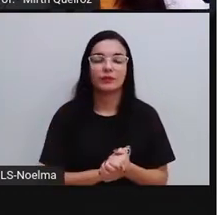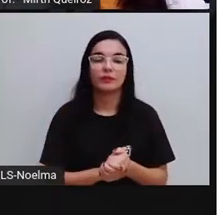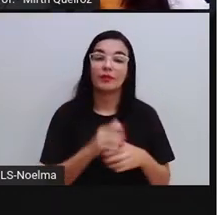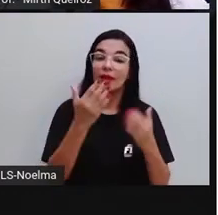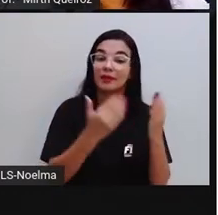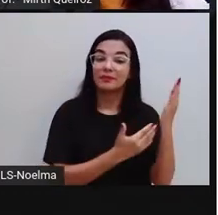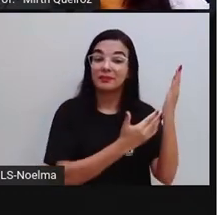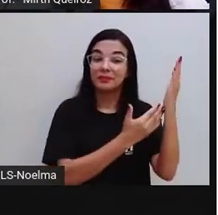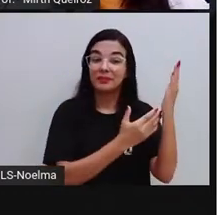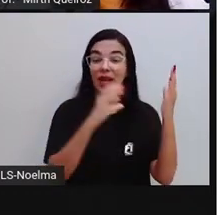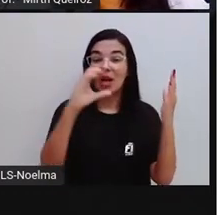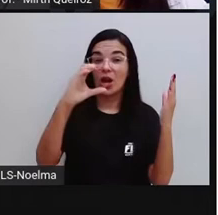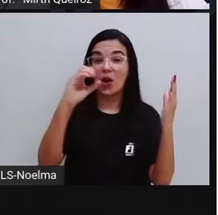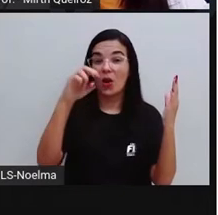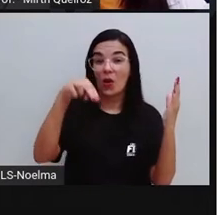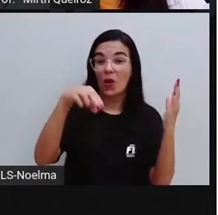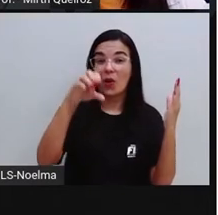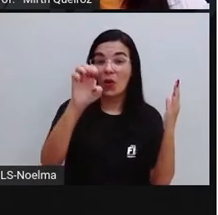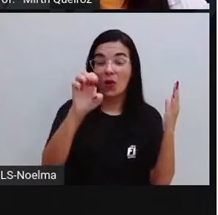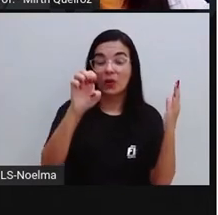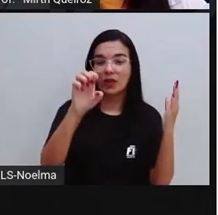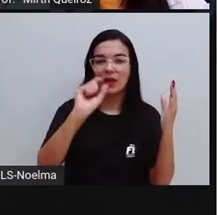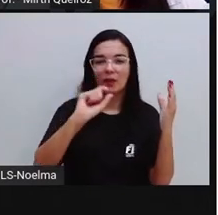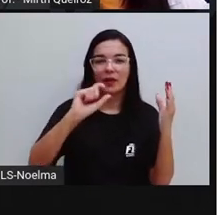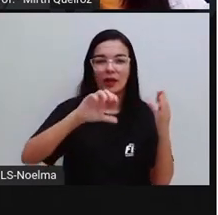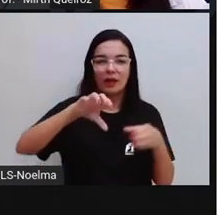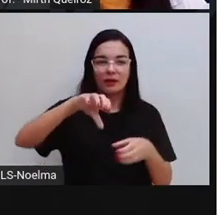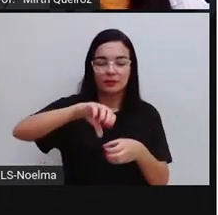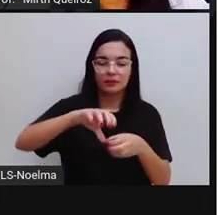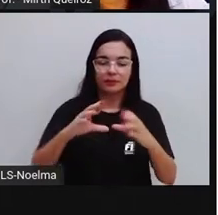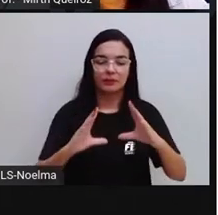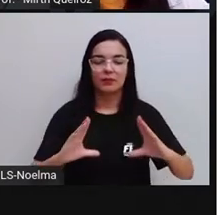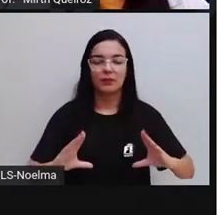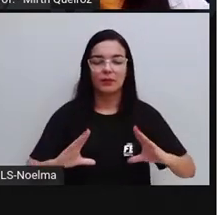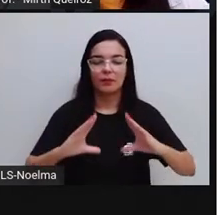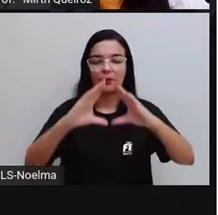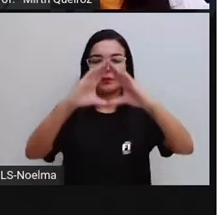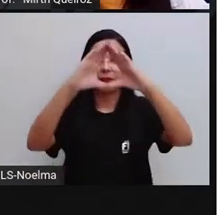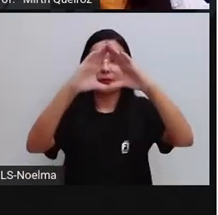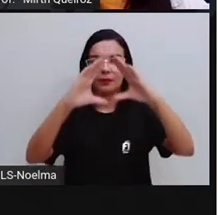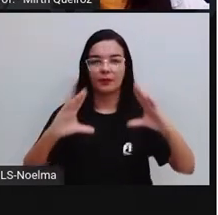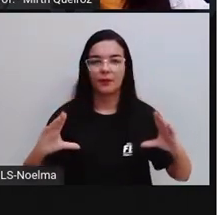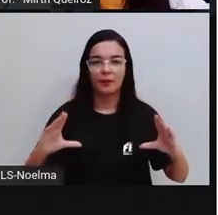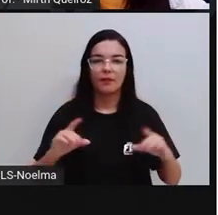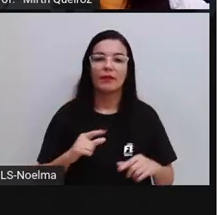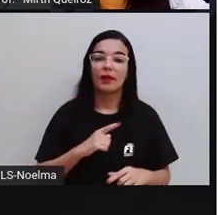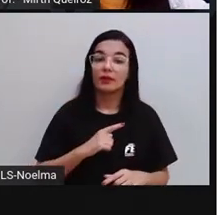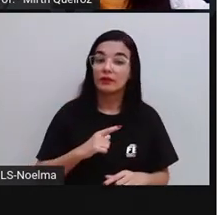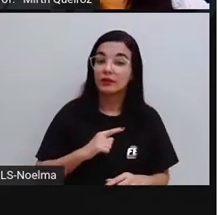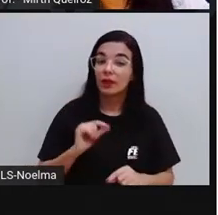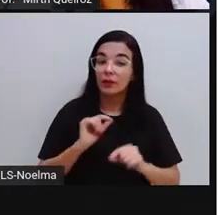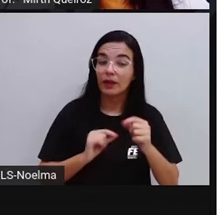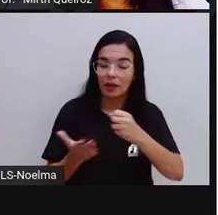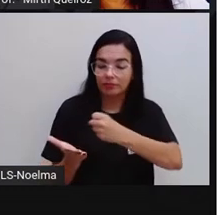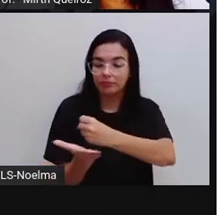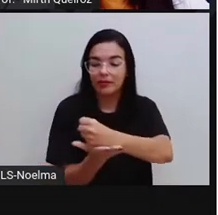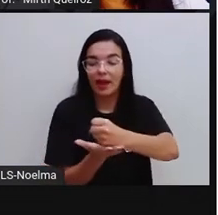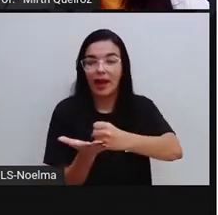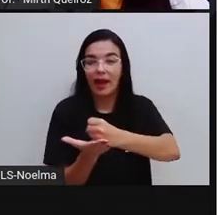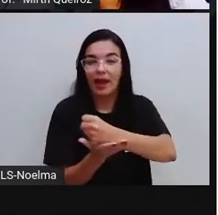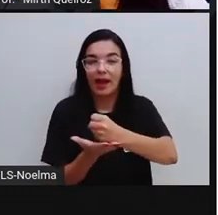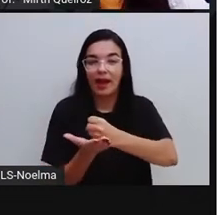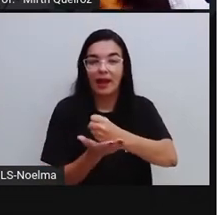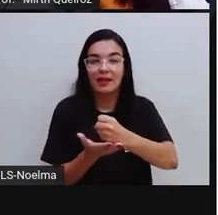O cone, da mesma forma, ele possui essa base em forma de círculo, né? E